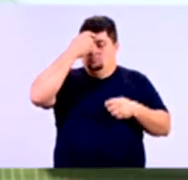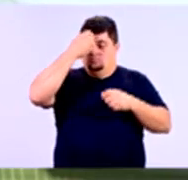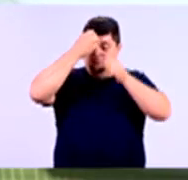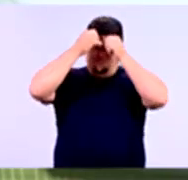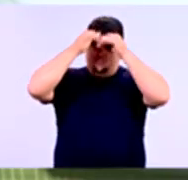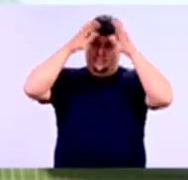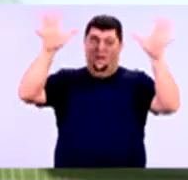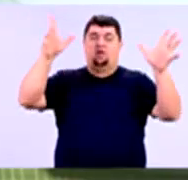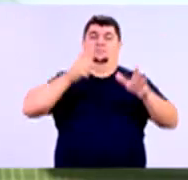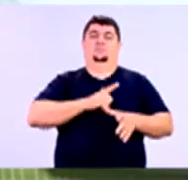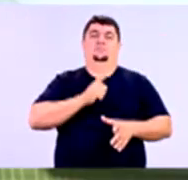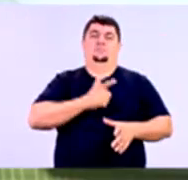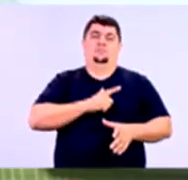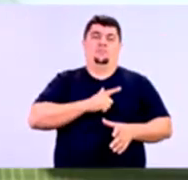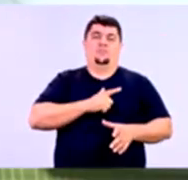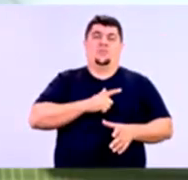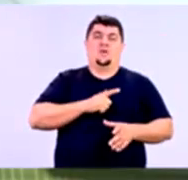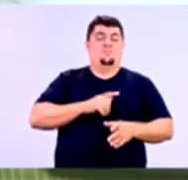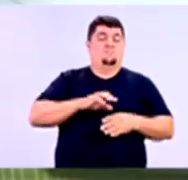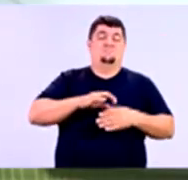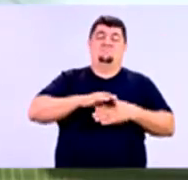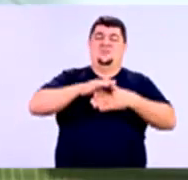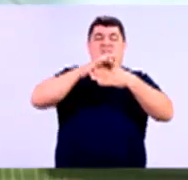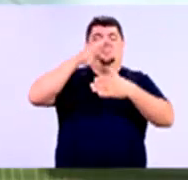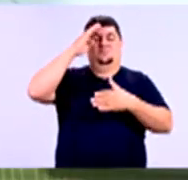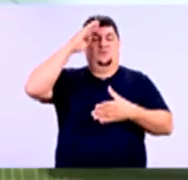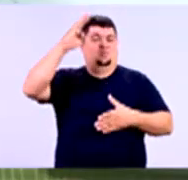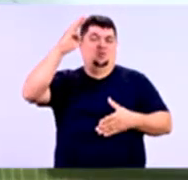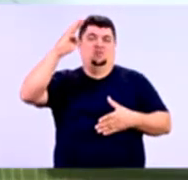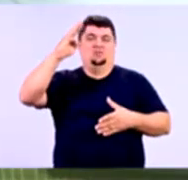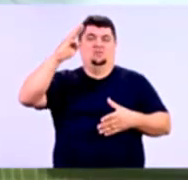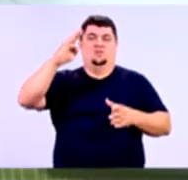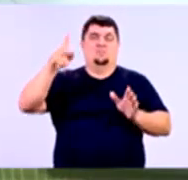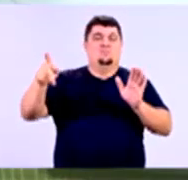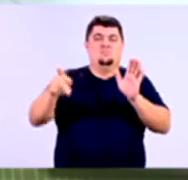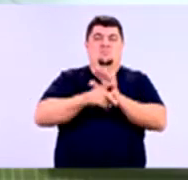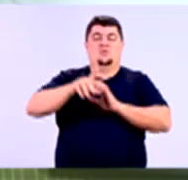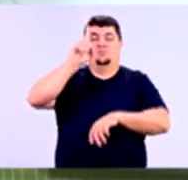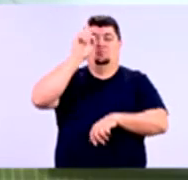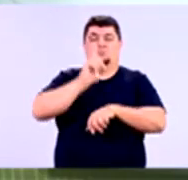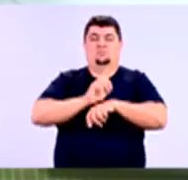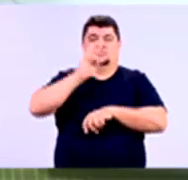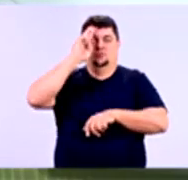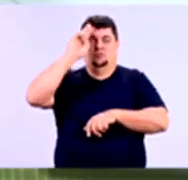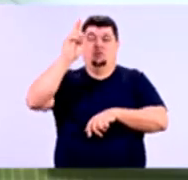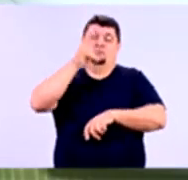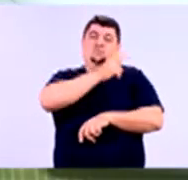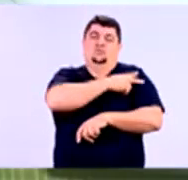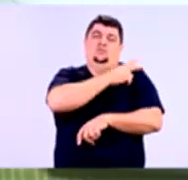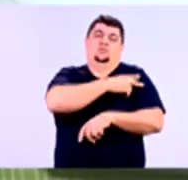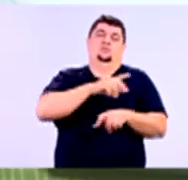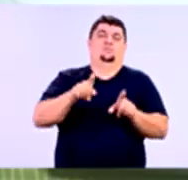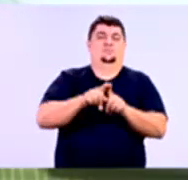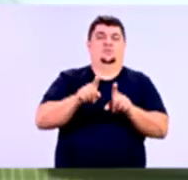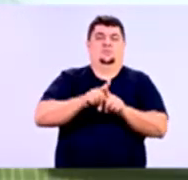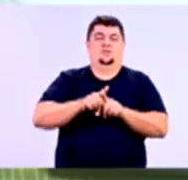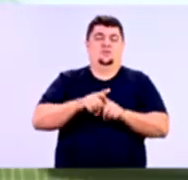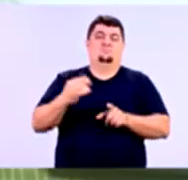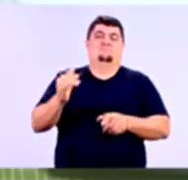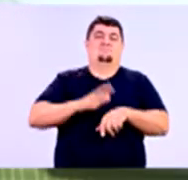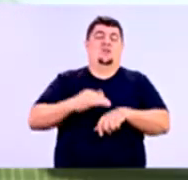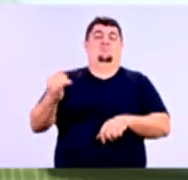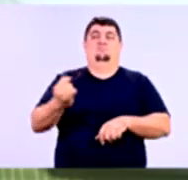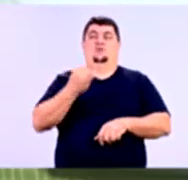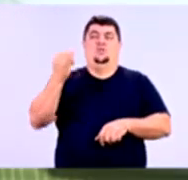organização, inclusive e principalmente na mente das pessoas que estão nos cargos de direção. Isso é fundamental para fazer a